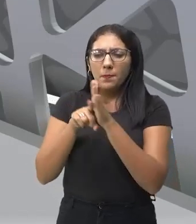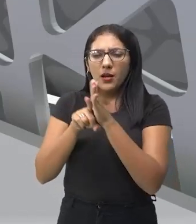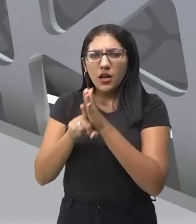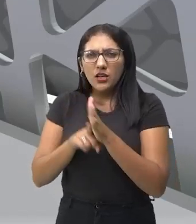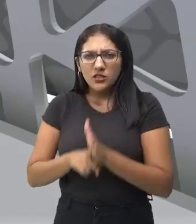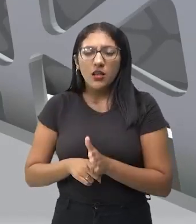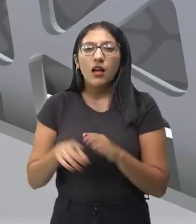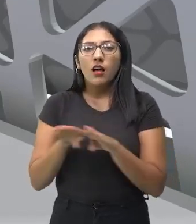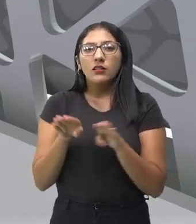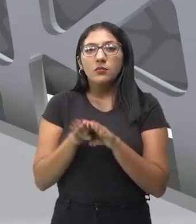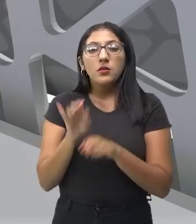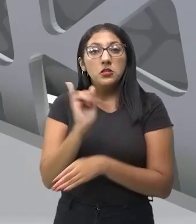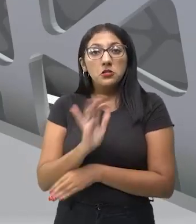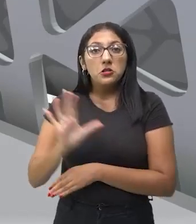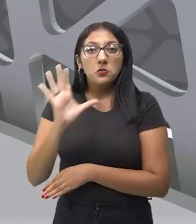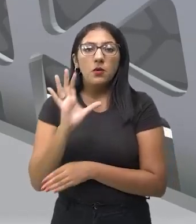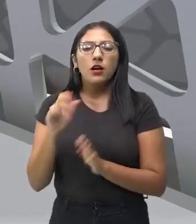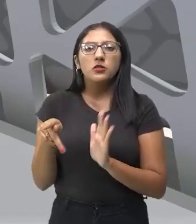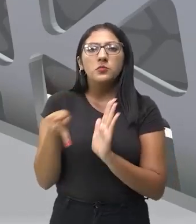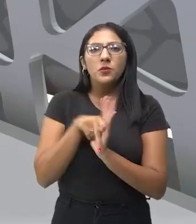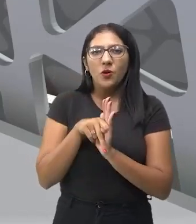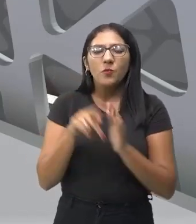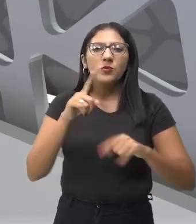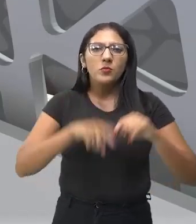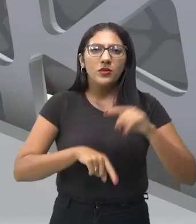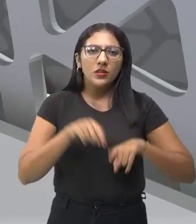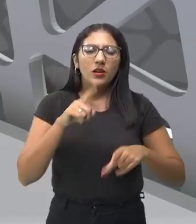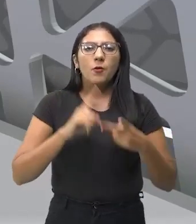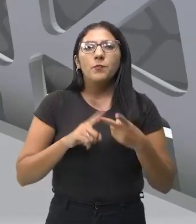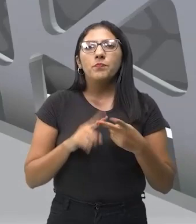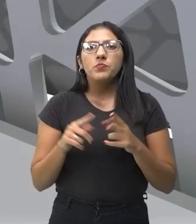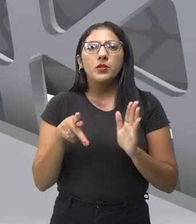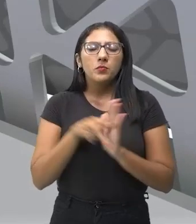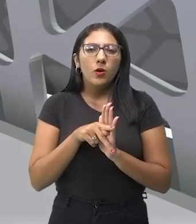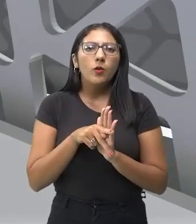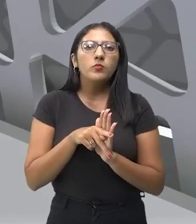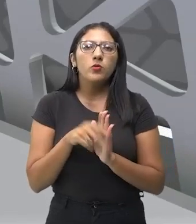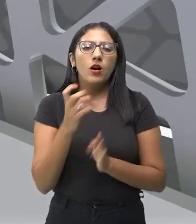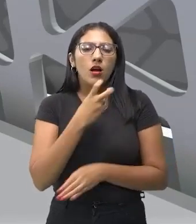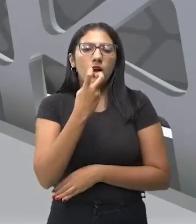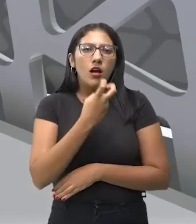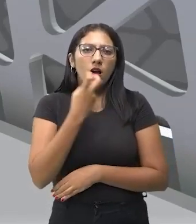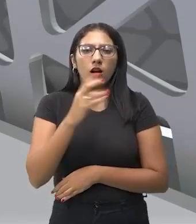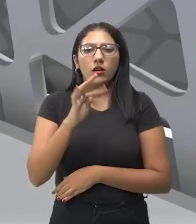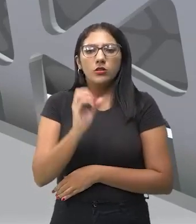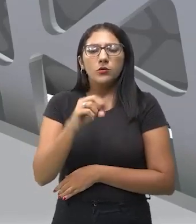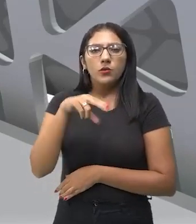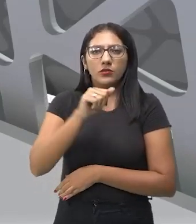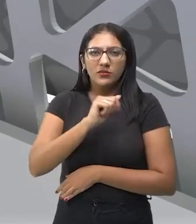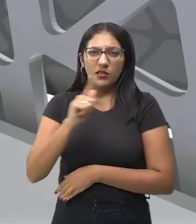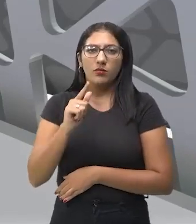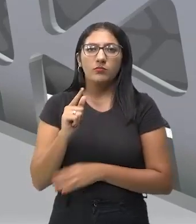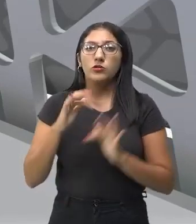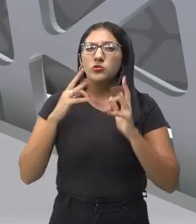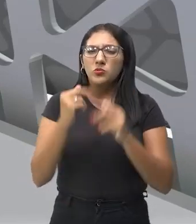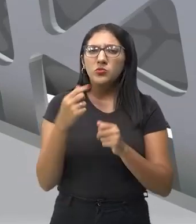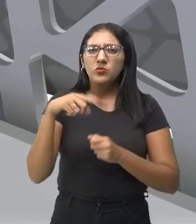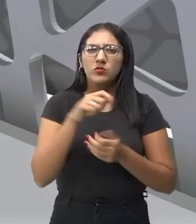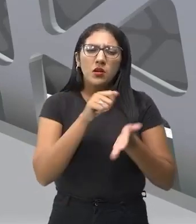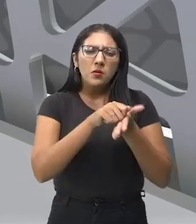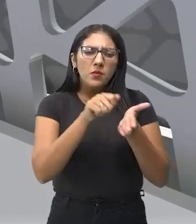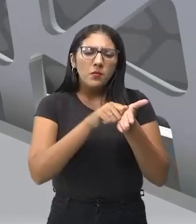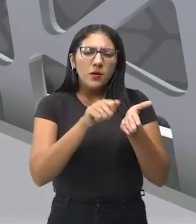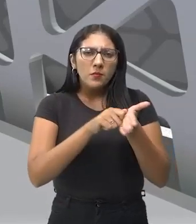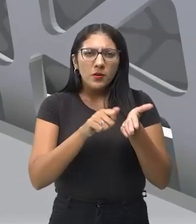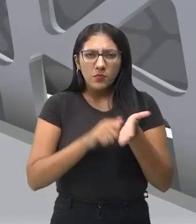até as imagens dos instrumentos, a forma, como falei, o canto tonal, e aí vocês vão anotando aí, é rapidinho,